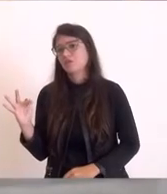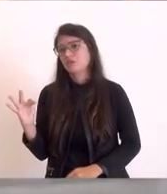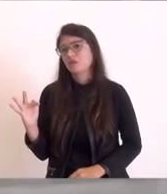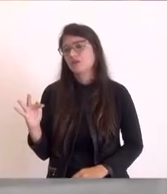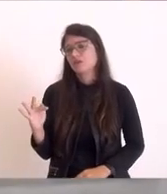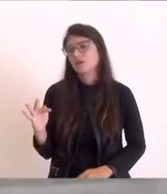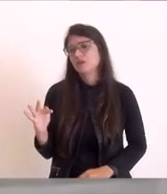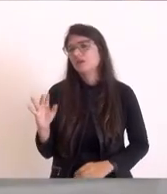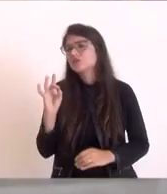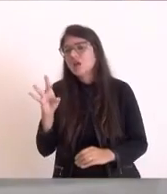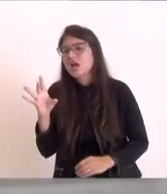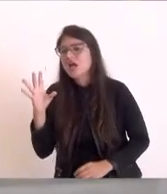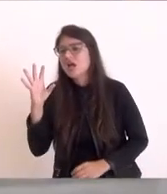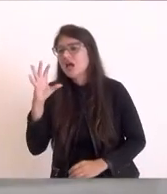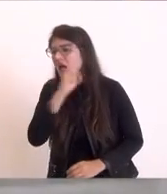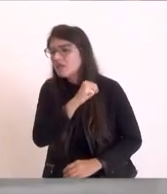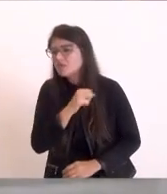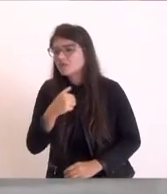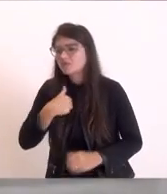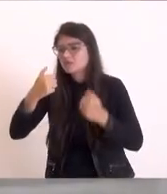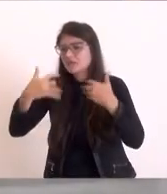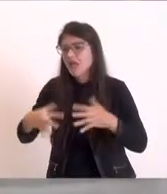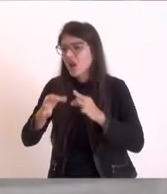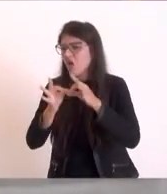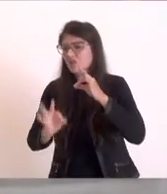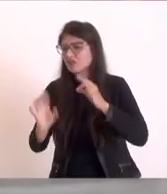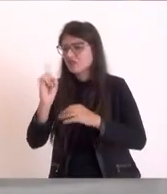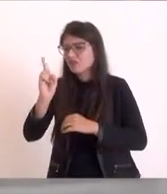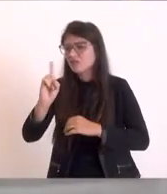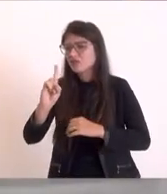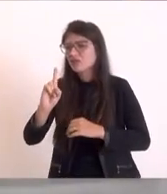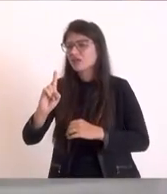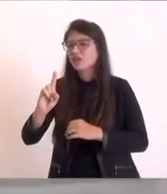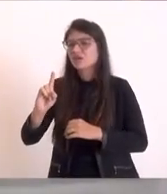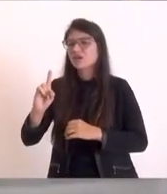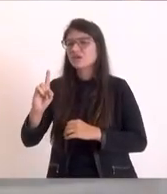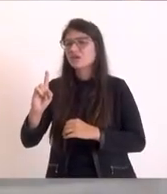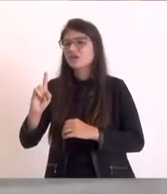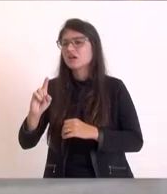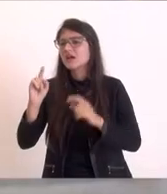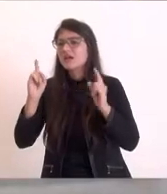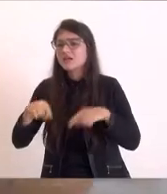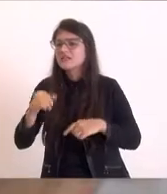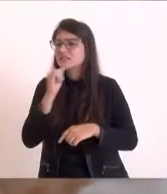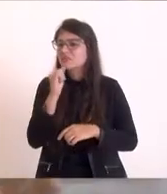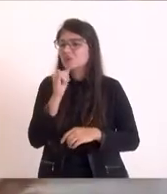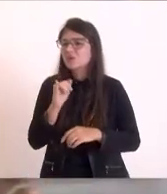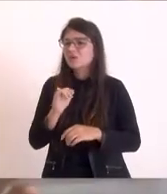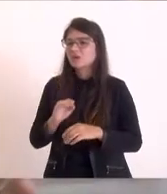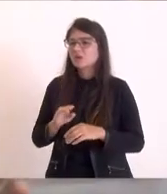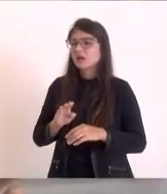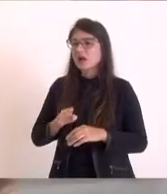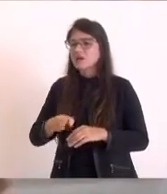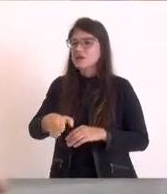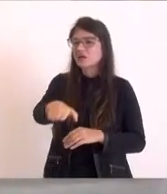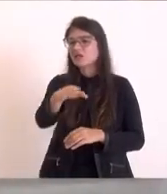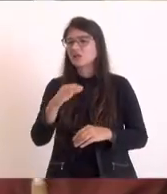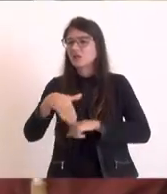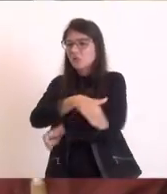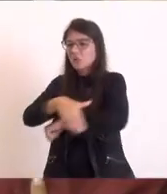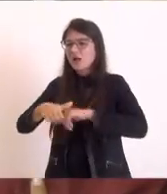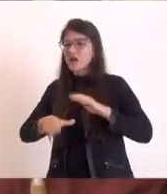só rapidinho não quero demorar muito não entramos a questão dos buracos sentem Cabo Frio tem buraco em tudo quanto é lugar